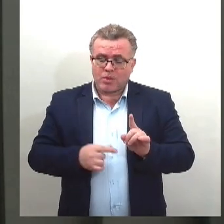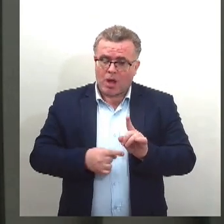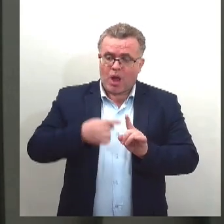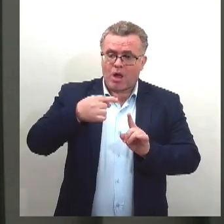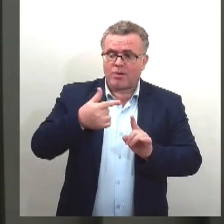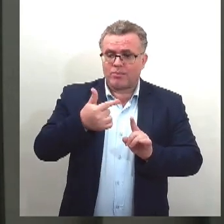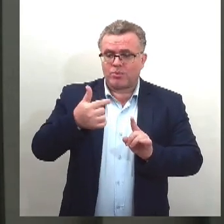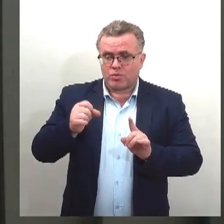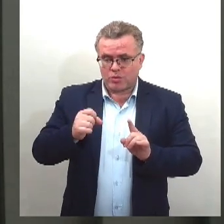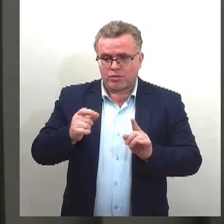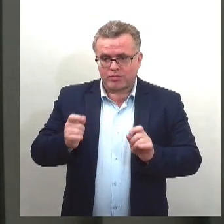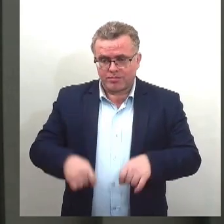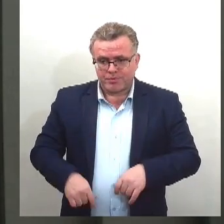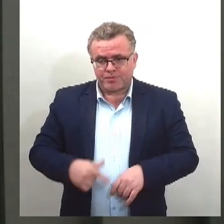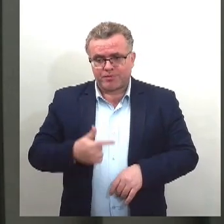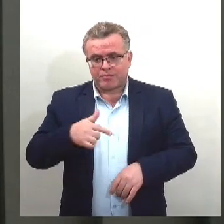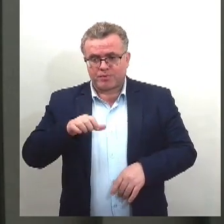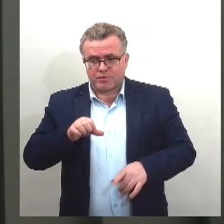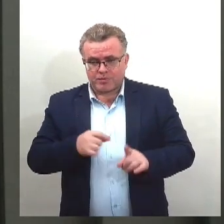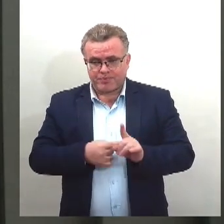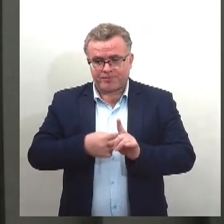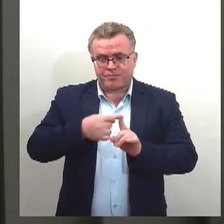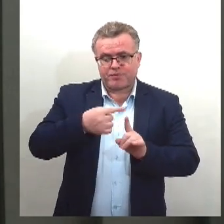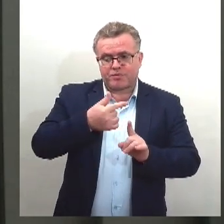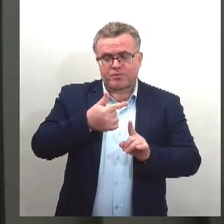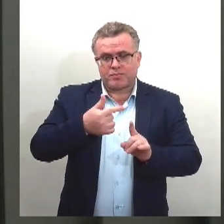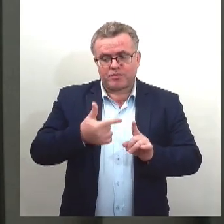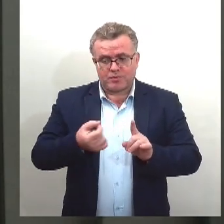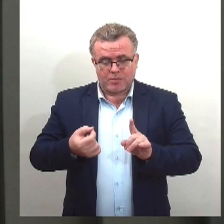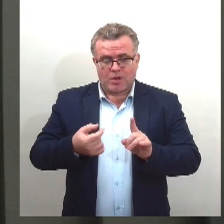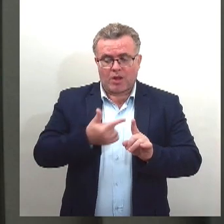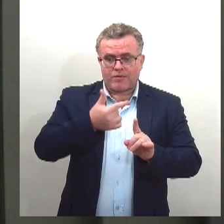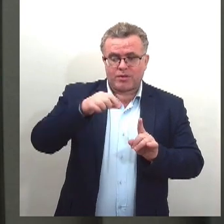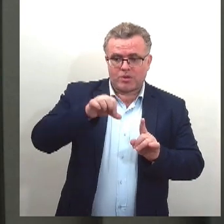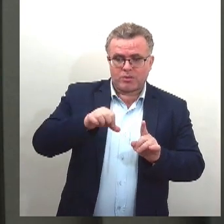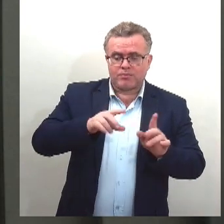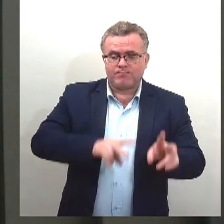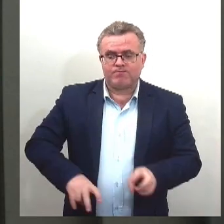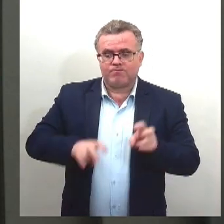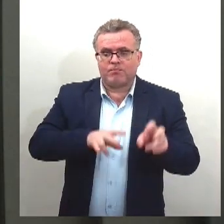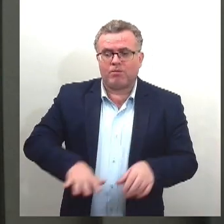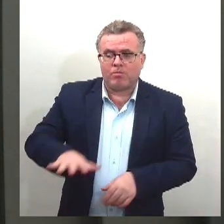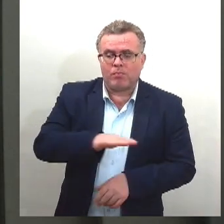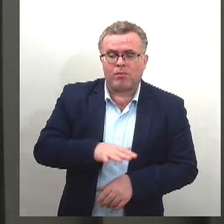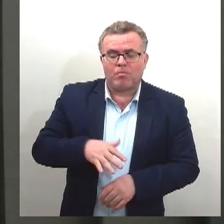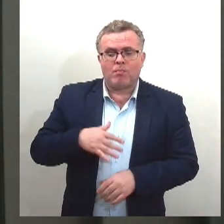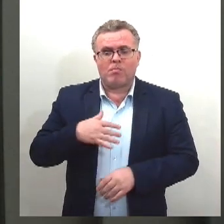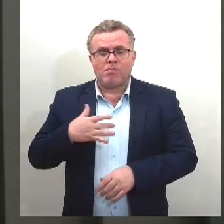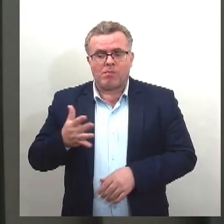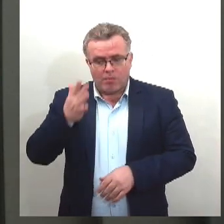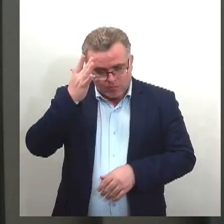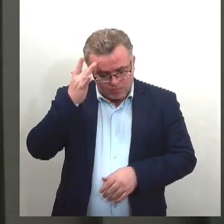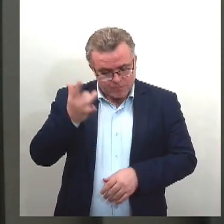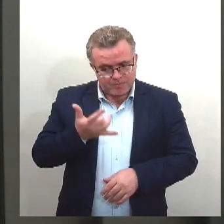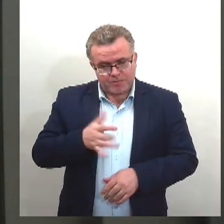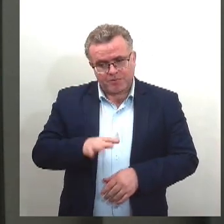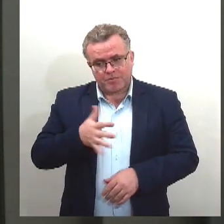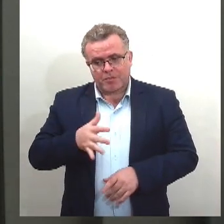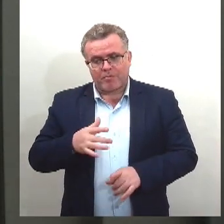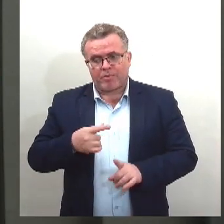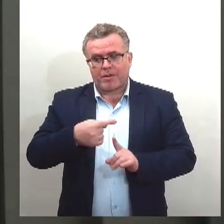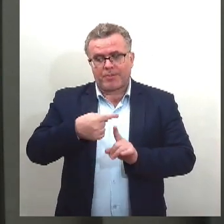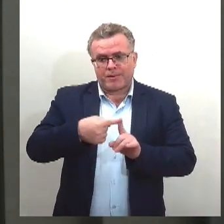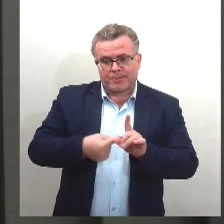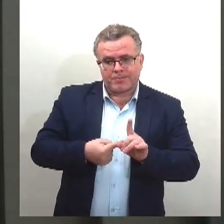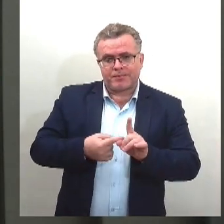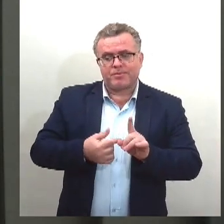20 e 29 graus no Agreste e Sertão Sergipano. E amanhã, temperaturas mínimas e máximas devem variar entre 20 e